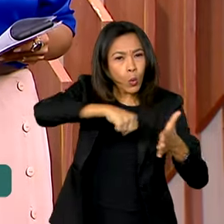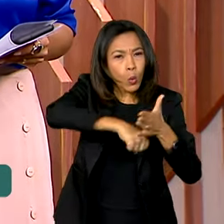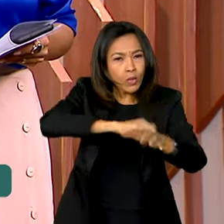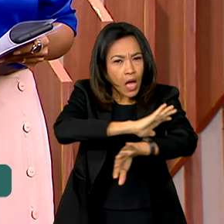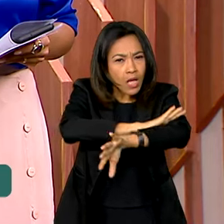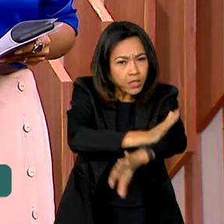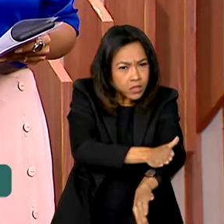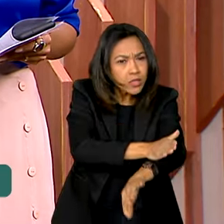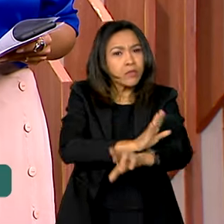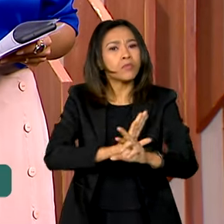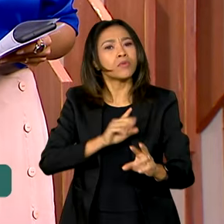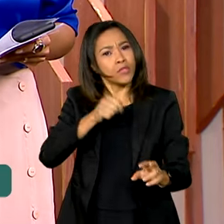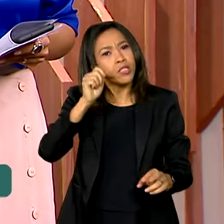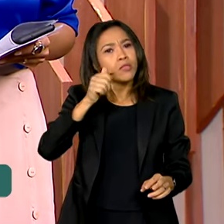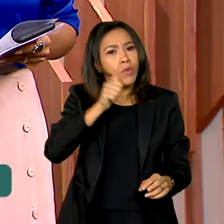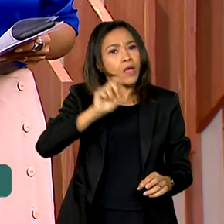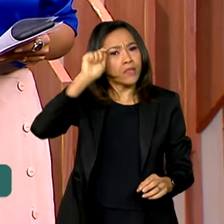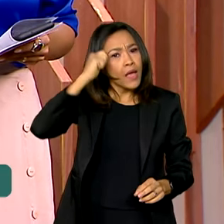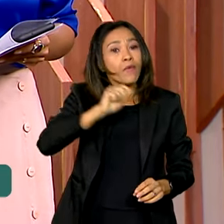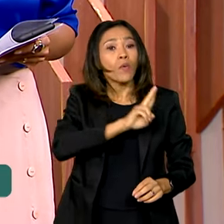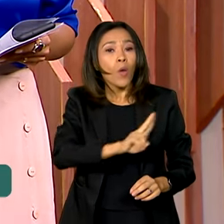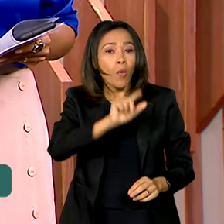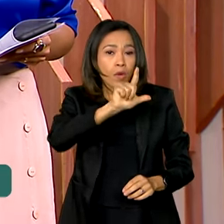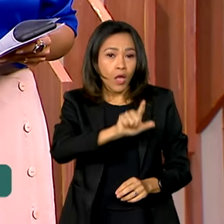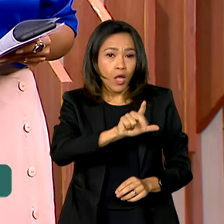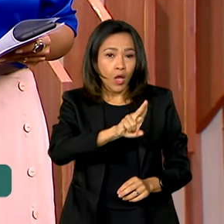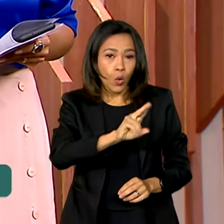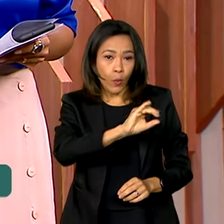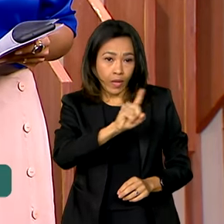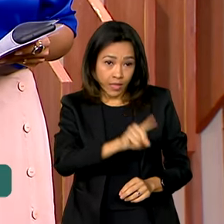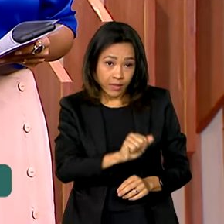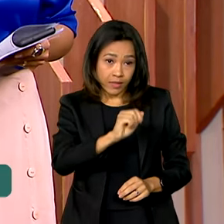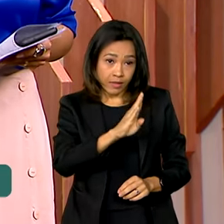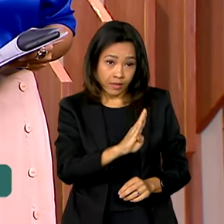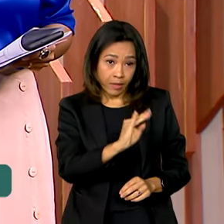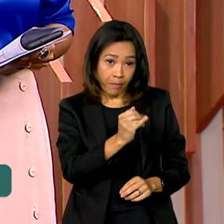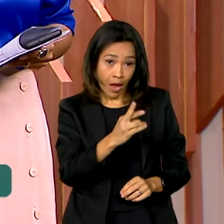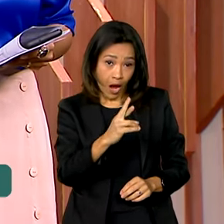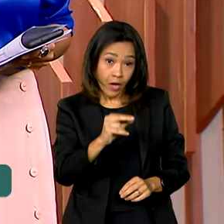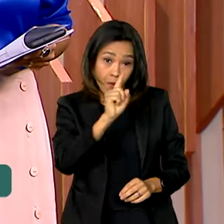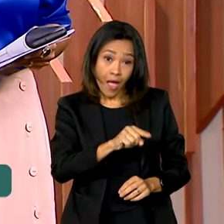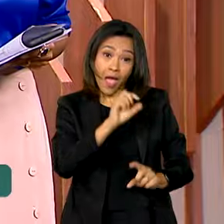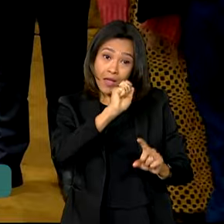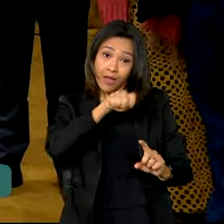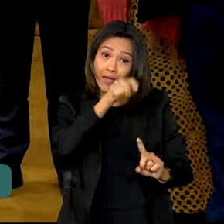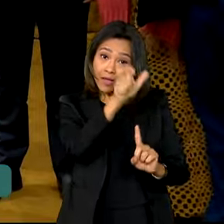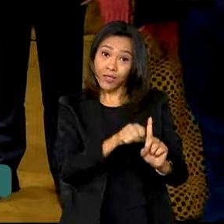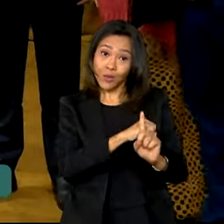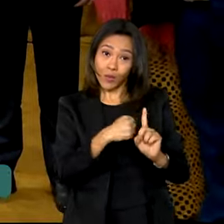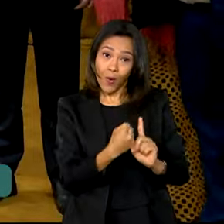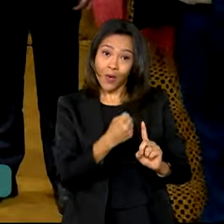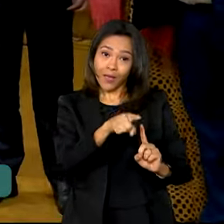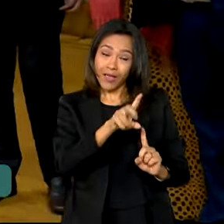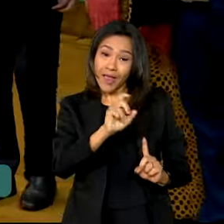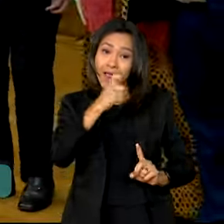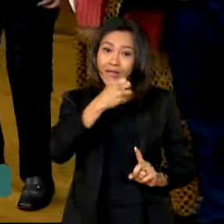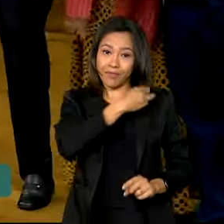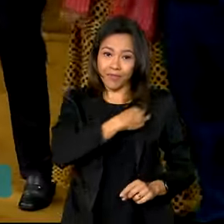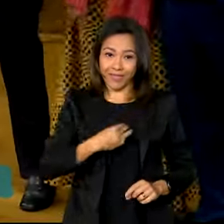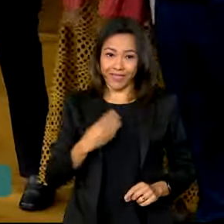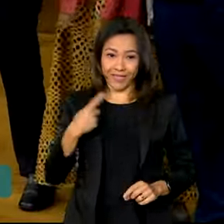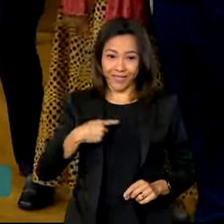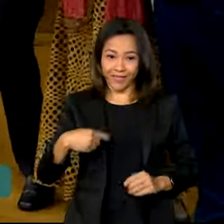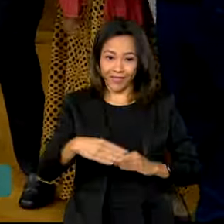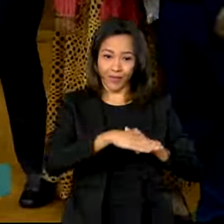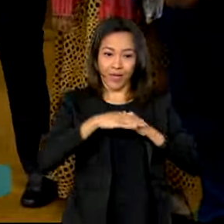negras no país. Luísa Bairros, socióloga e ex-ministra da Igualdade Racial. A imagem